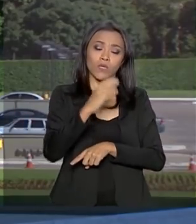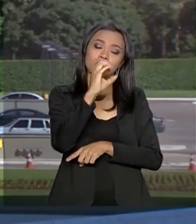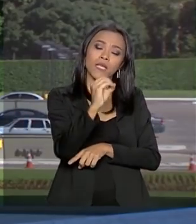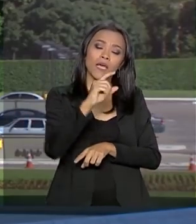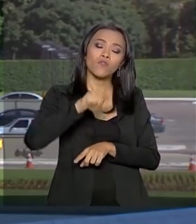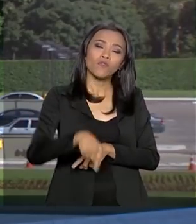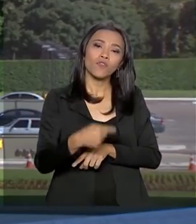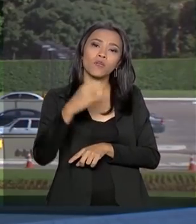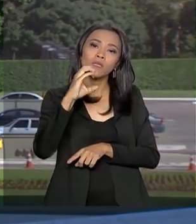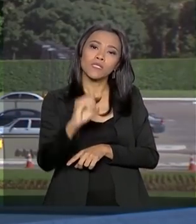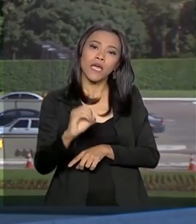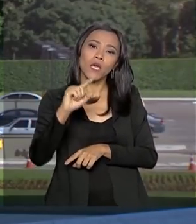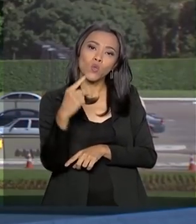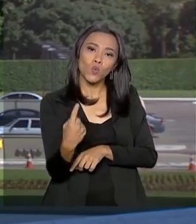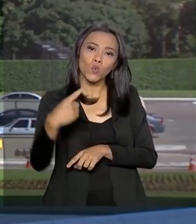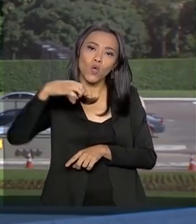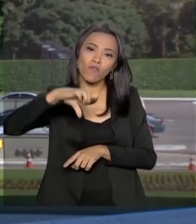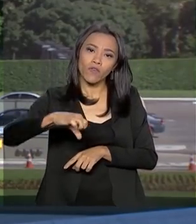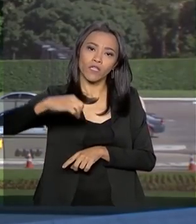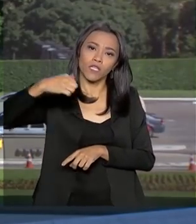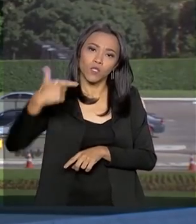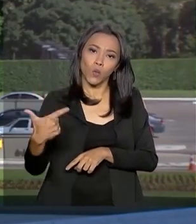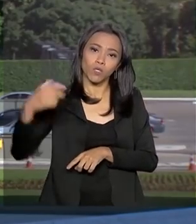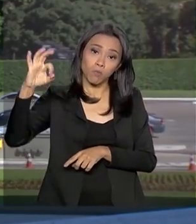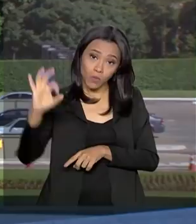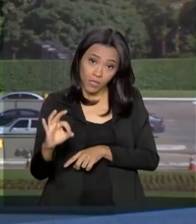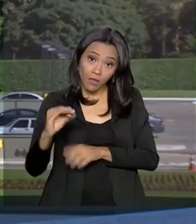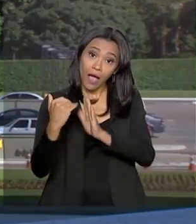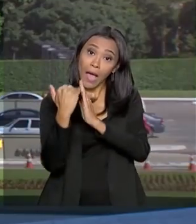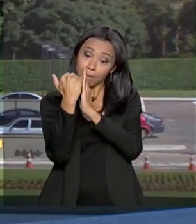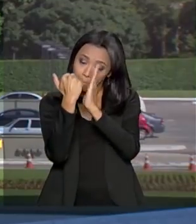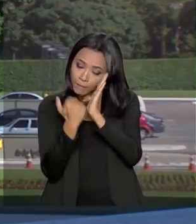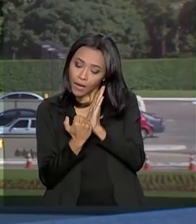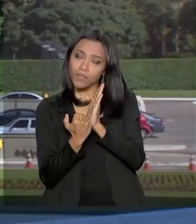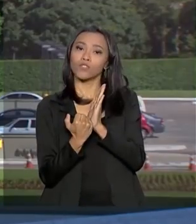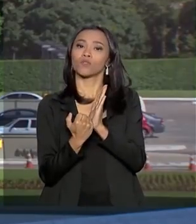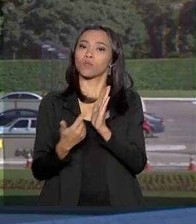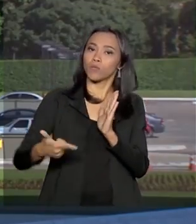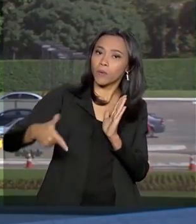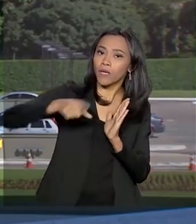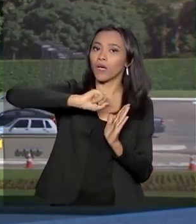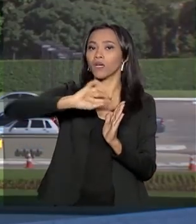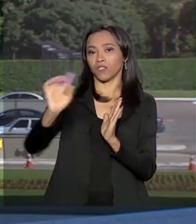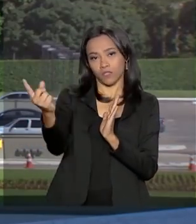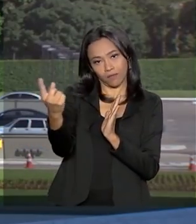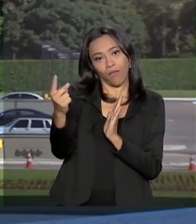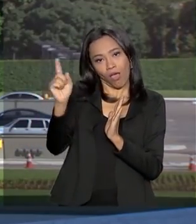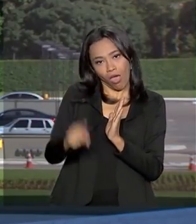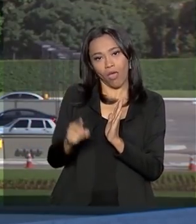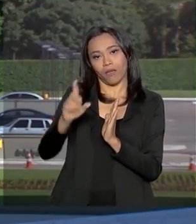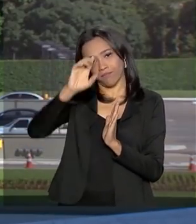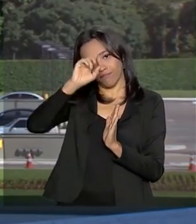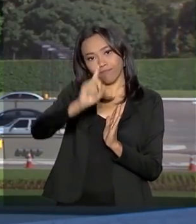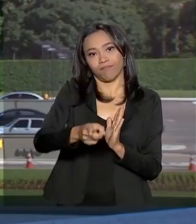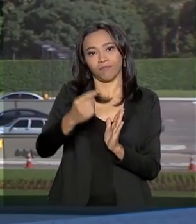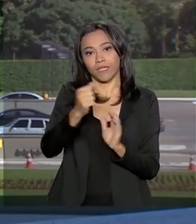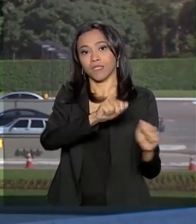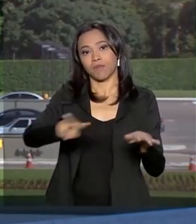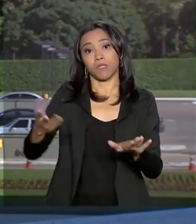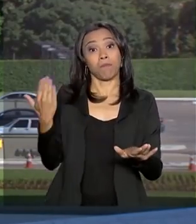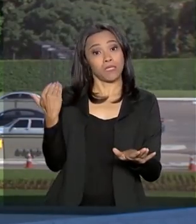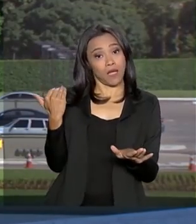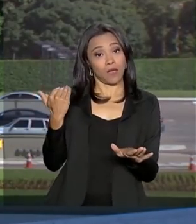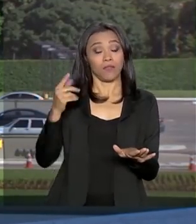,0192% abaixo do que havia sido determinado na semana passada. A variação média